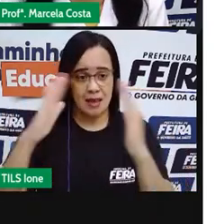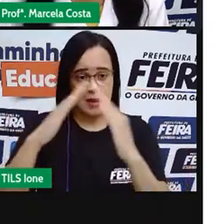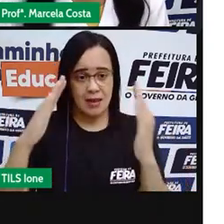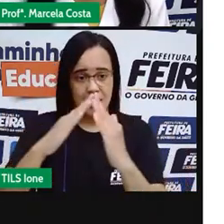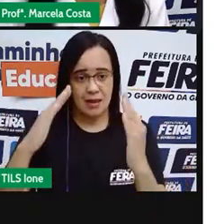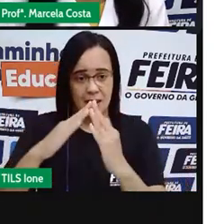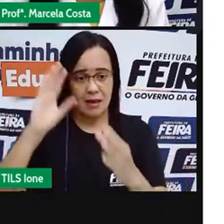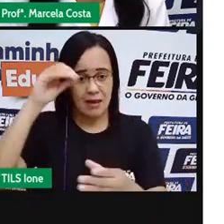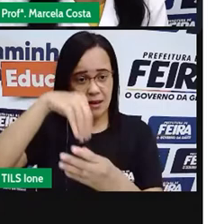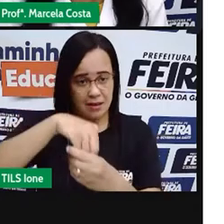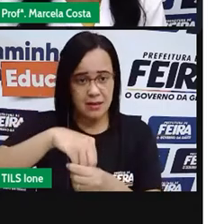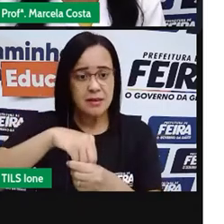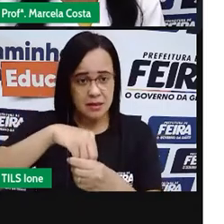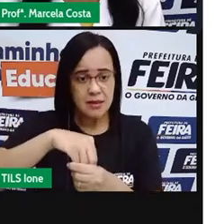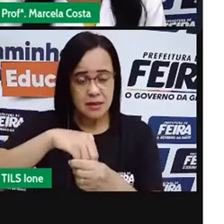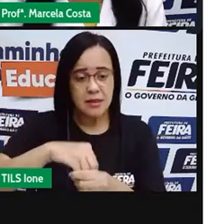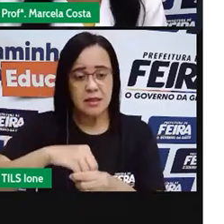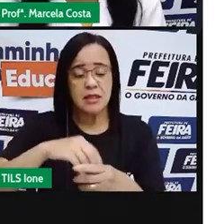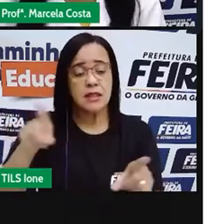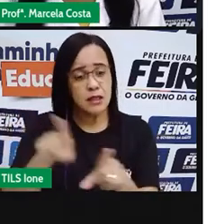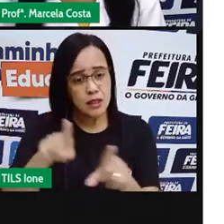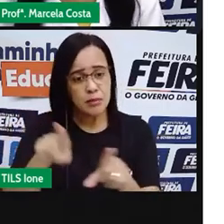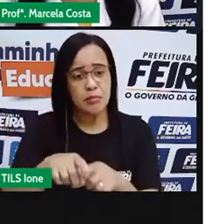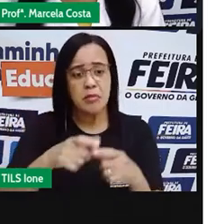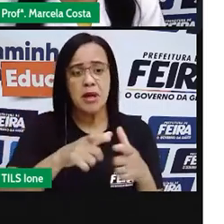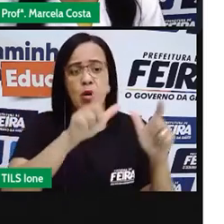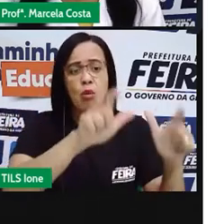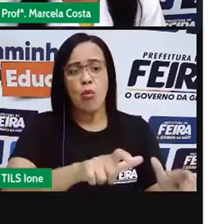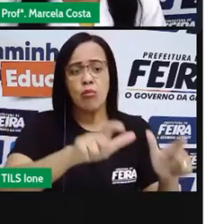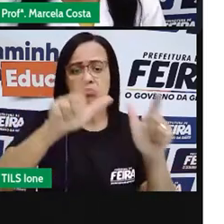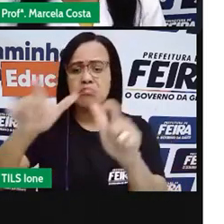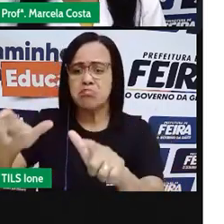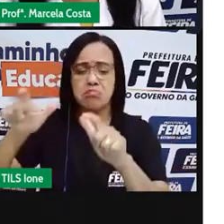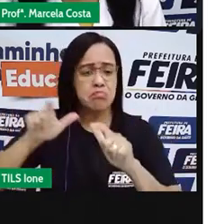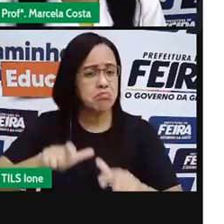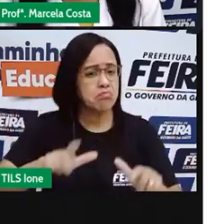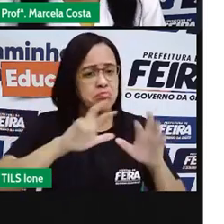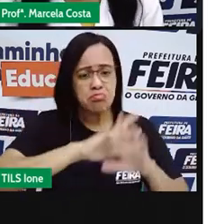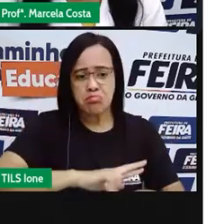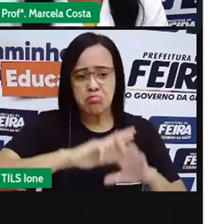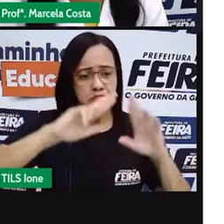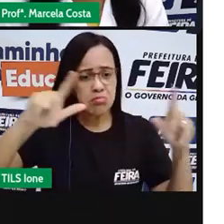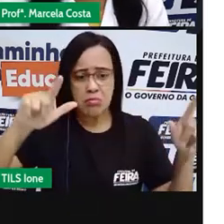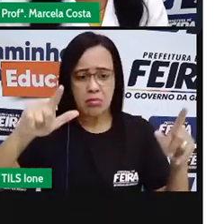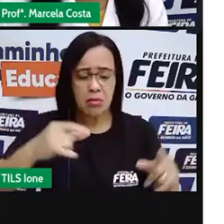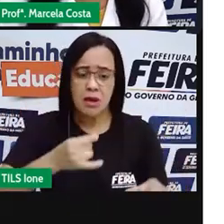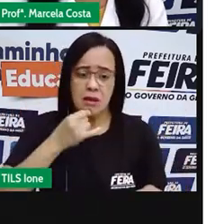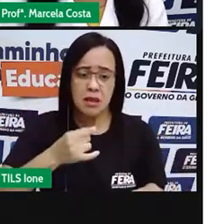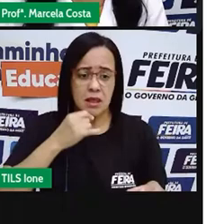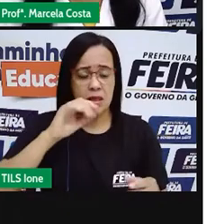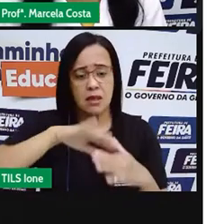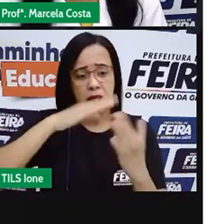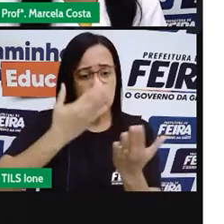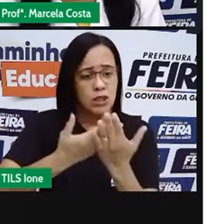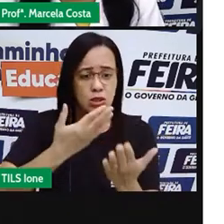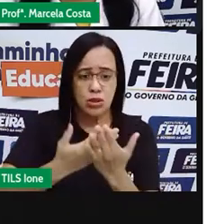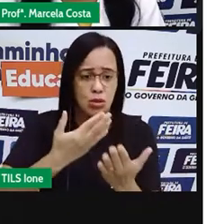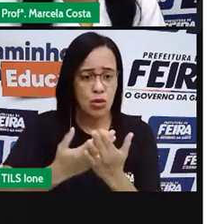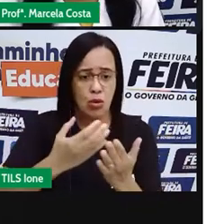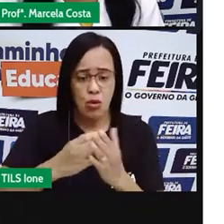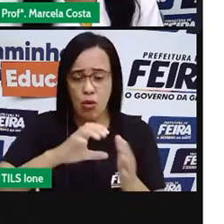casa entre vocês, quanto em outros momentos, como escola, praças, igrejas. Vocês vão